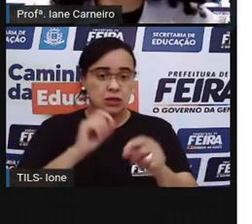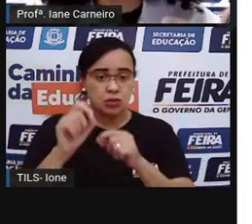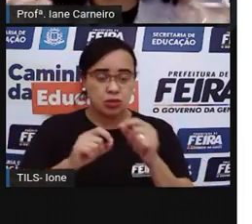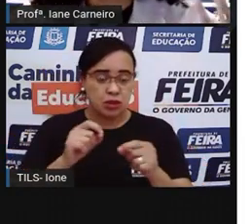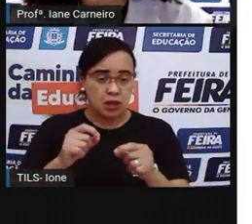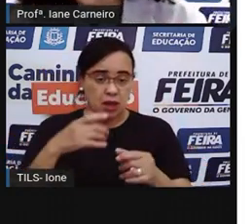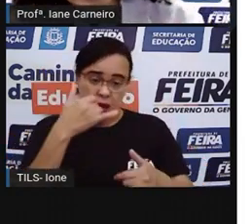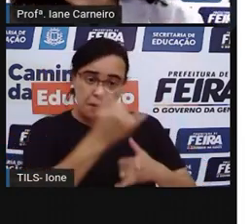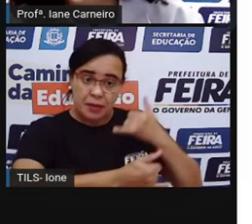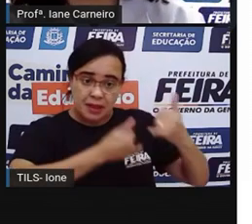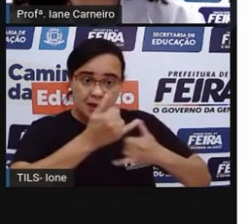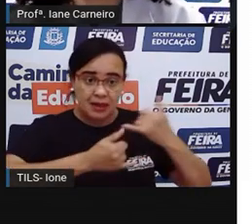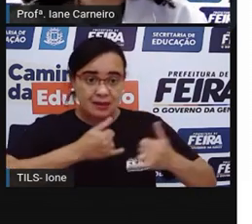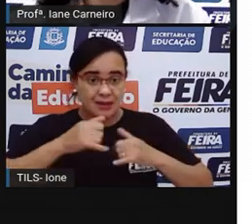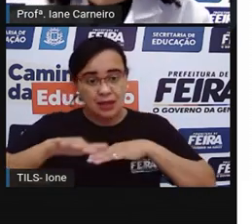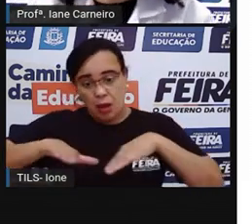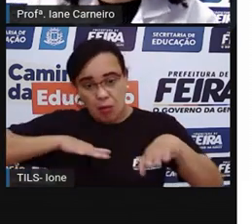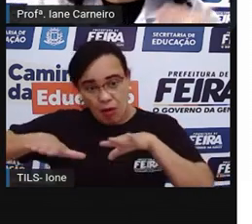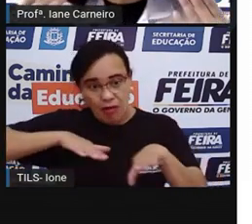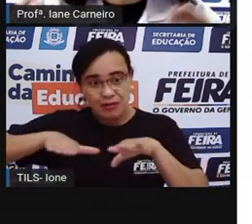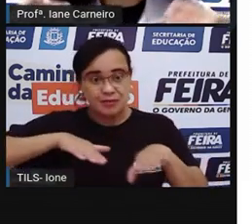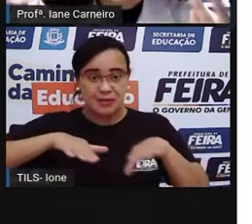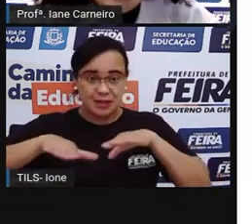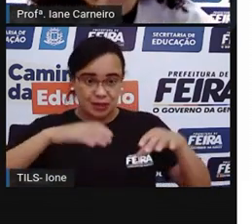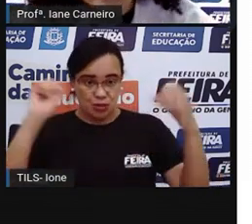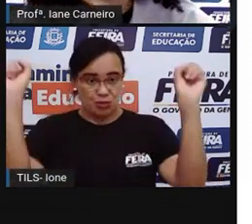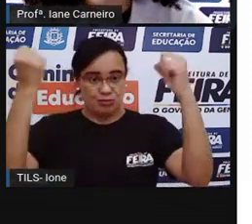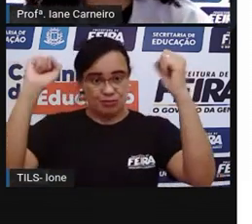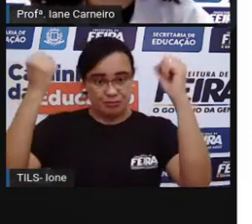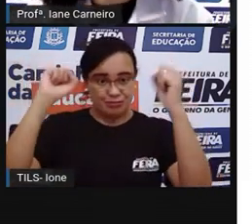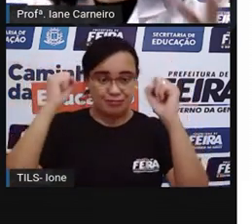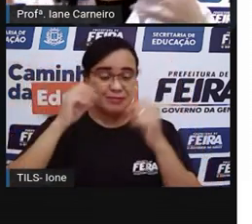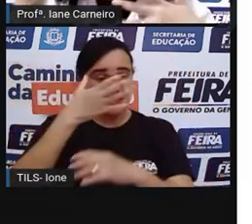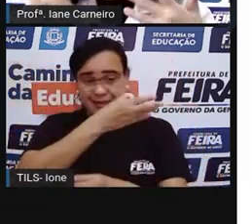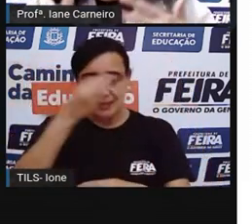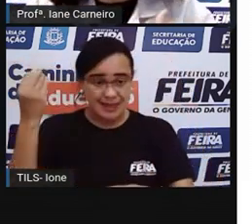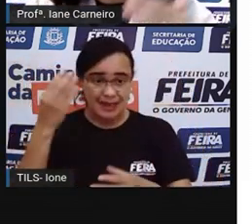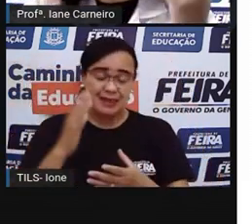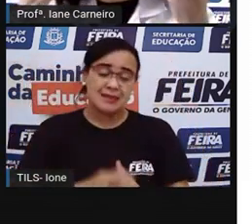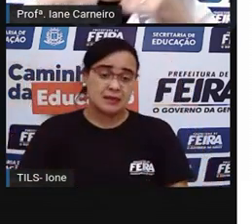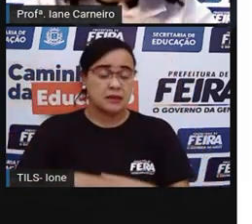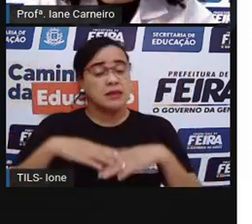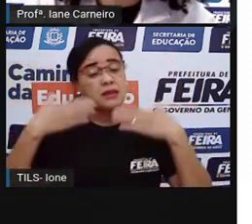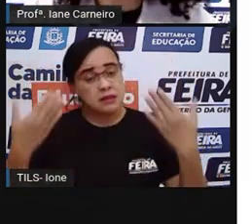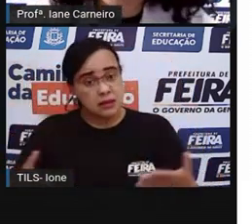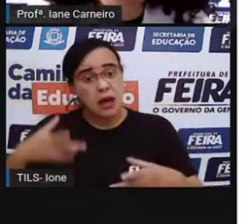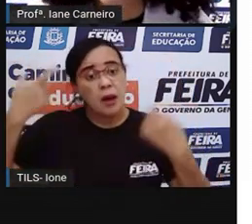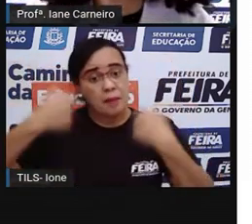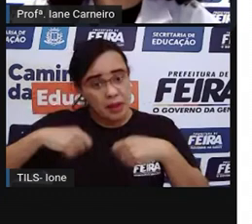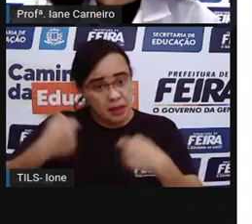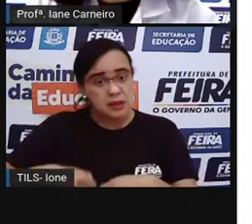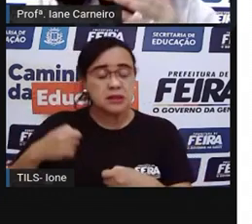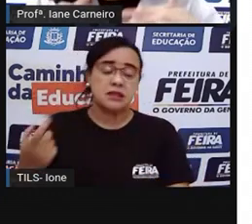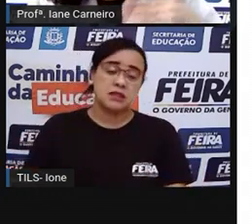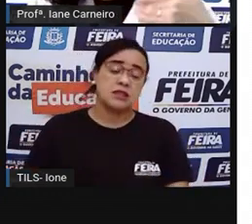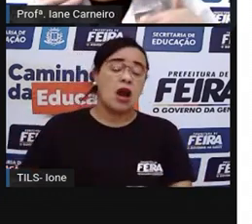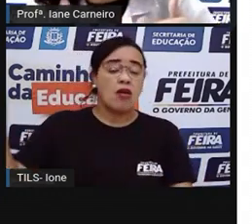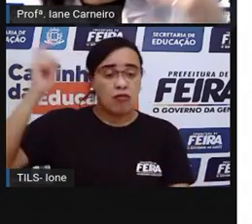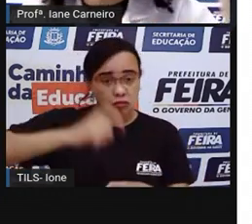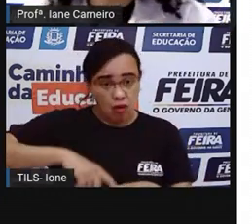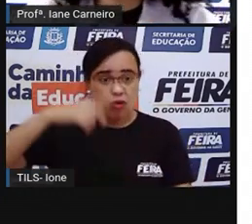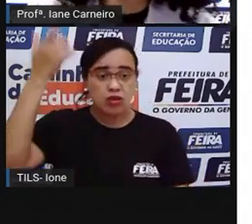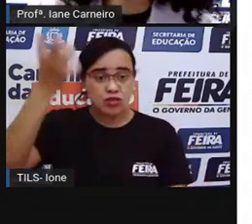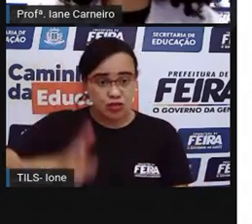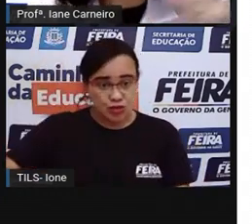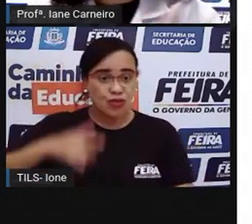explorar outras brincadeiras, né? E a gente precisa resgatar mesmo essas brincadeiras tradicionais, da época da